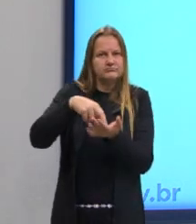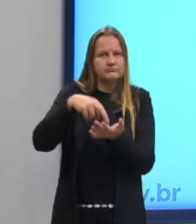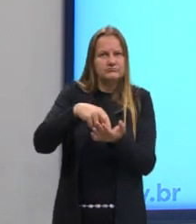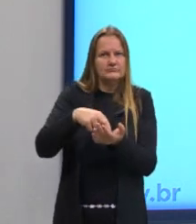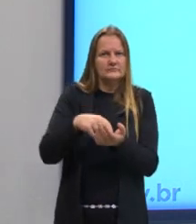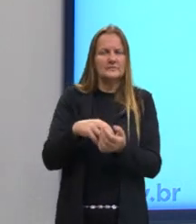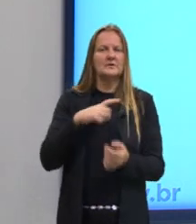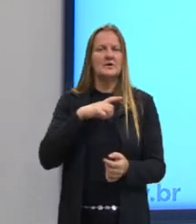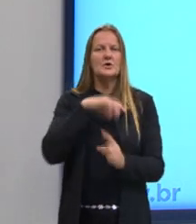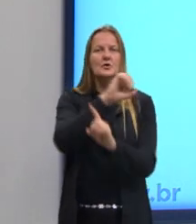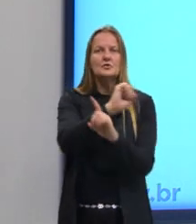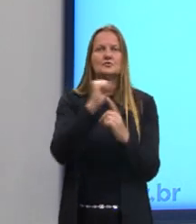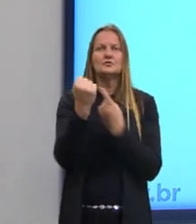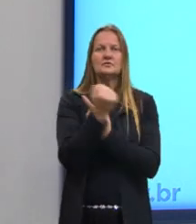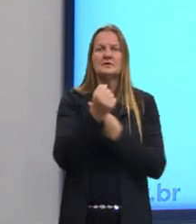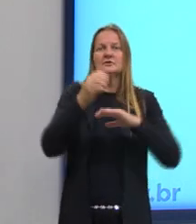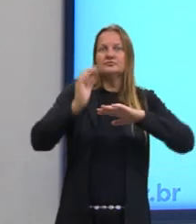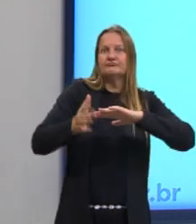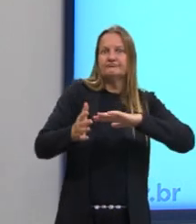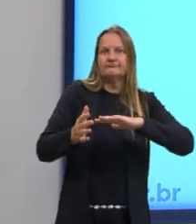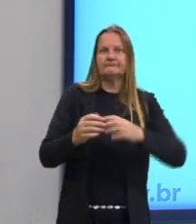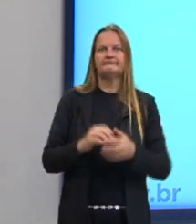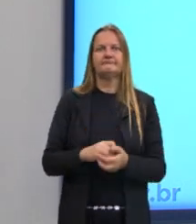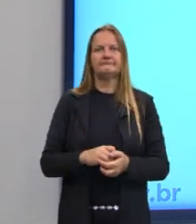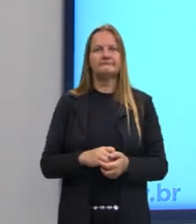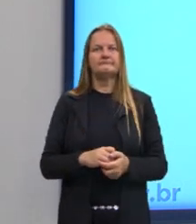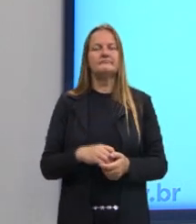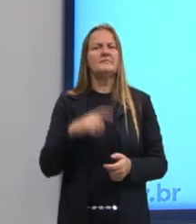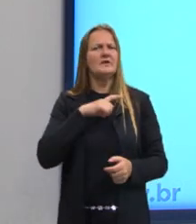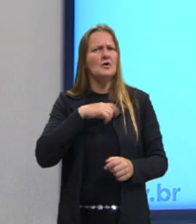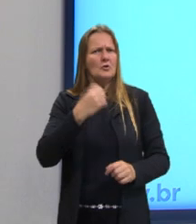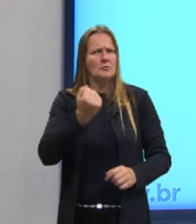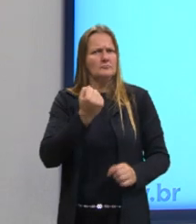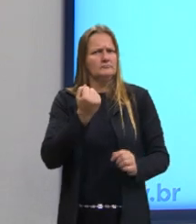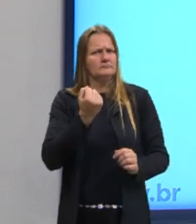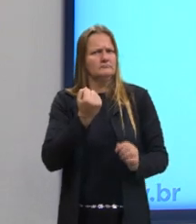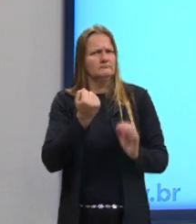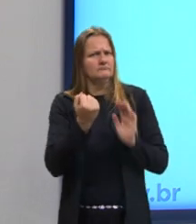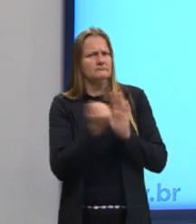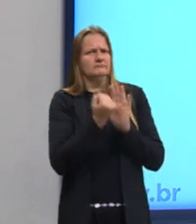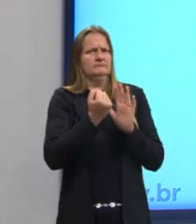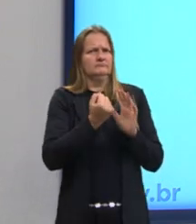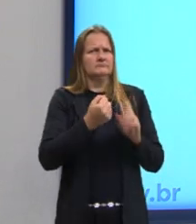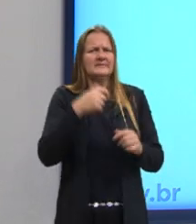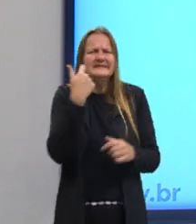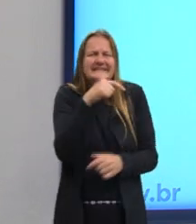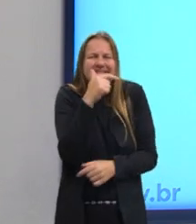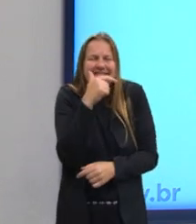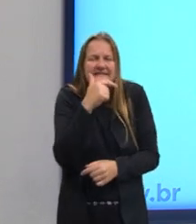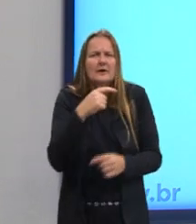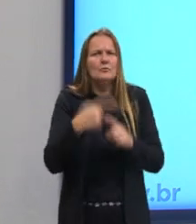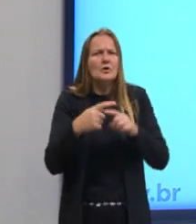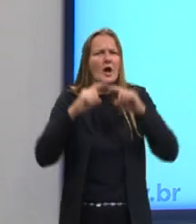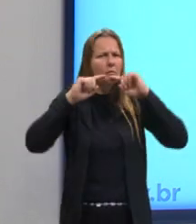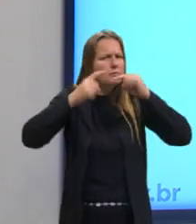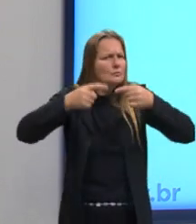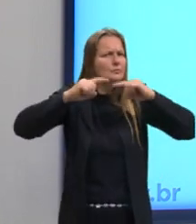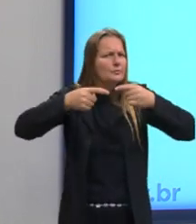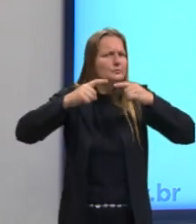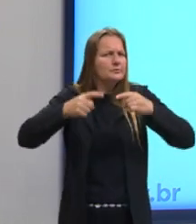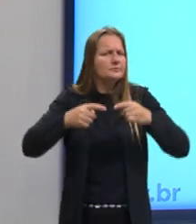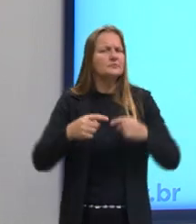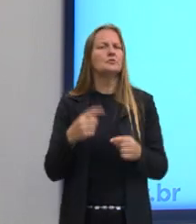assola as sociedades contemporâneas. Seu efeito humorístico reside na crítica diante